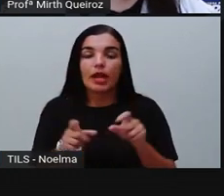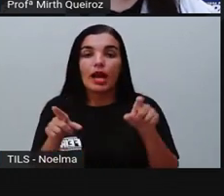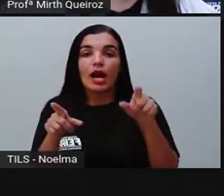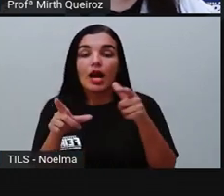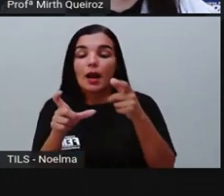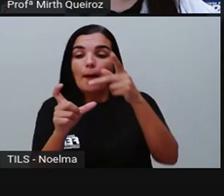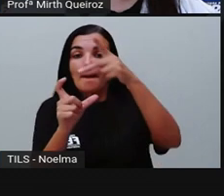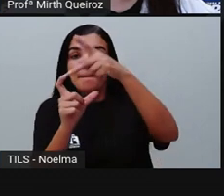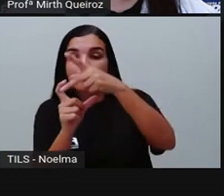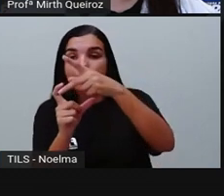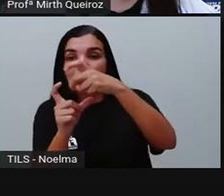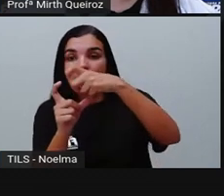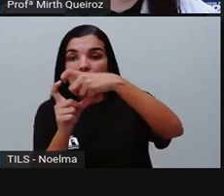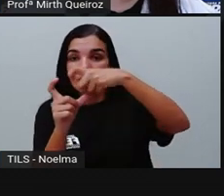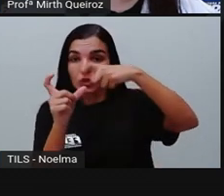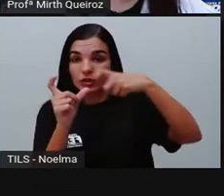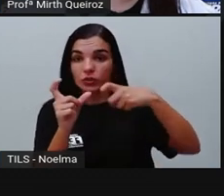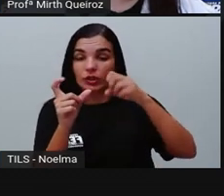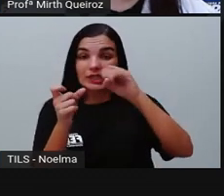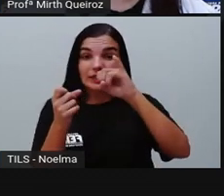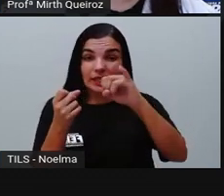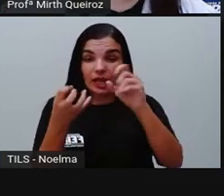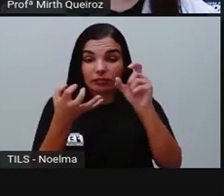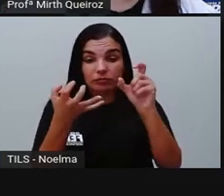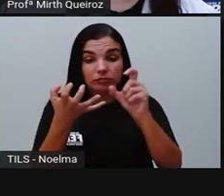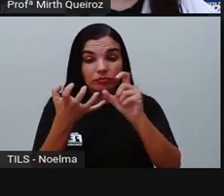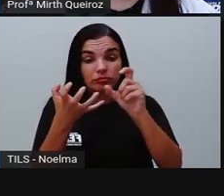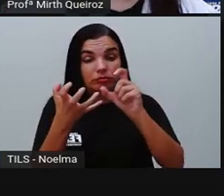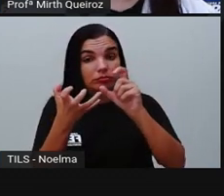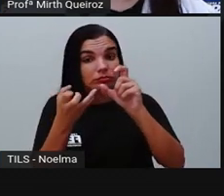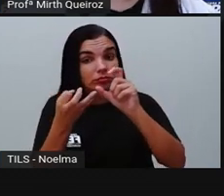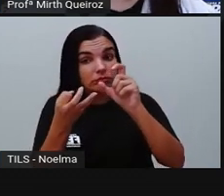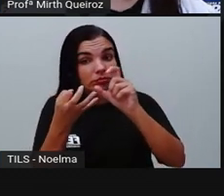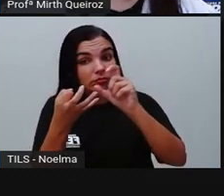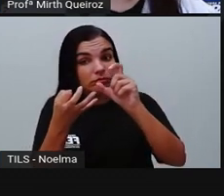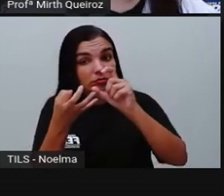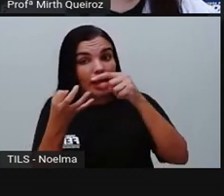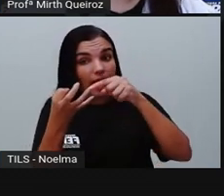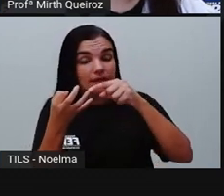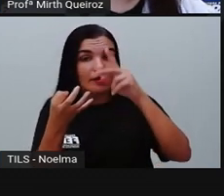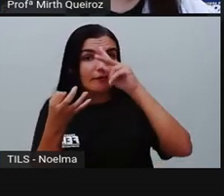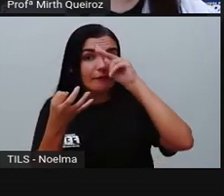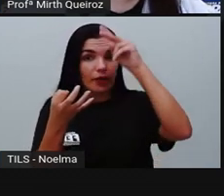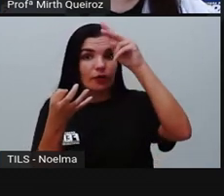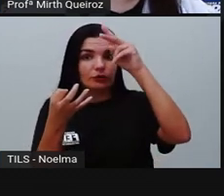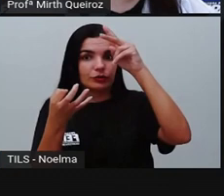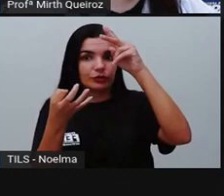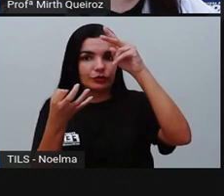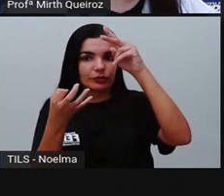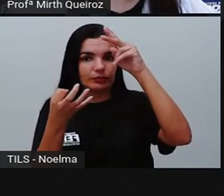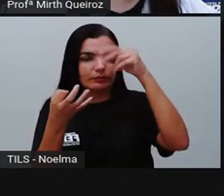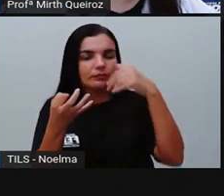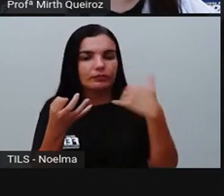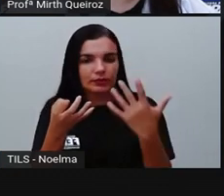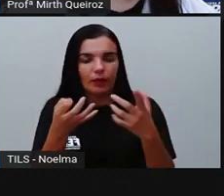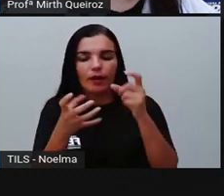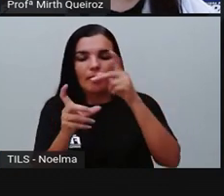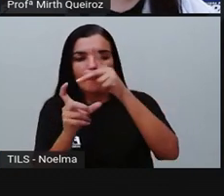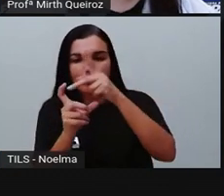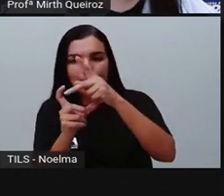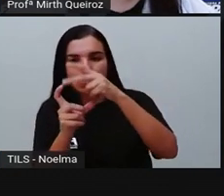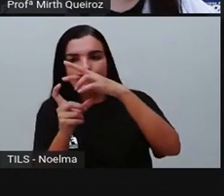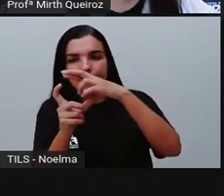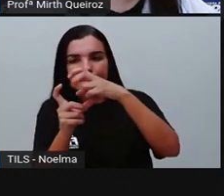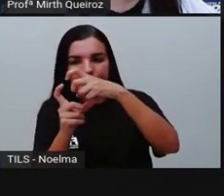Paroxítona, se a sílaba tônica, ela é a penúltima, por exemplo, chocolate, o lá é o mais forte, e ela é